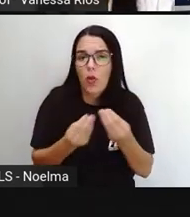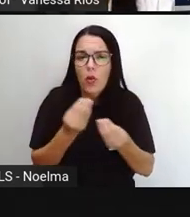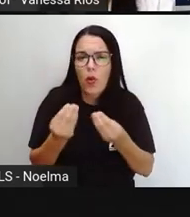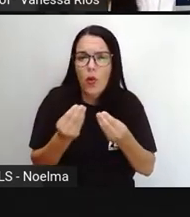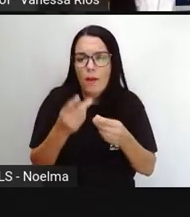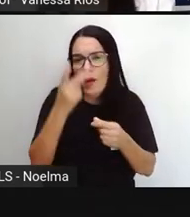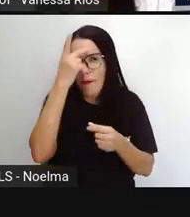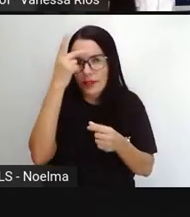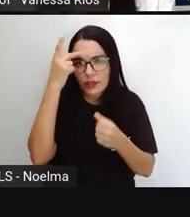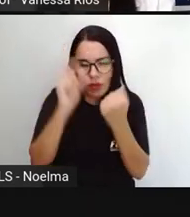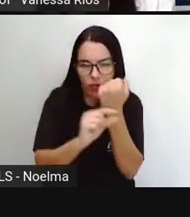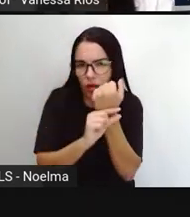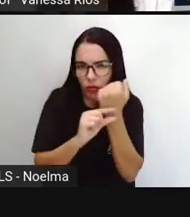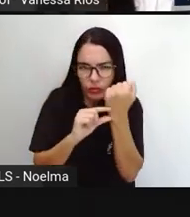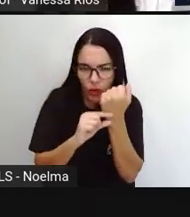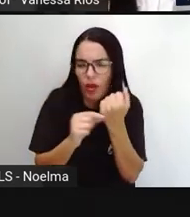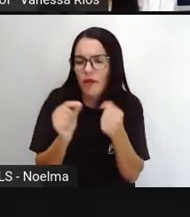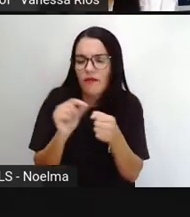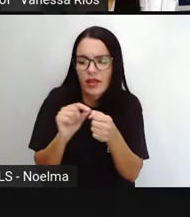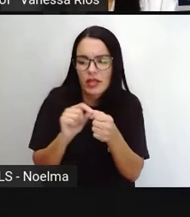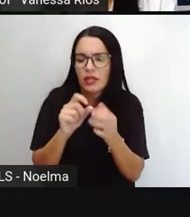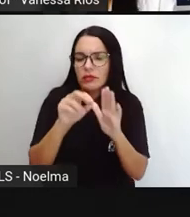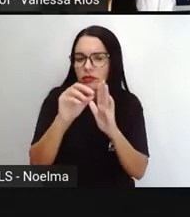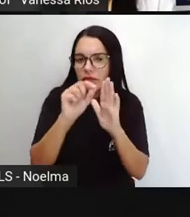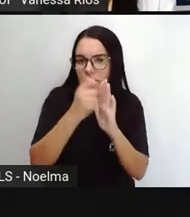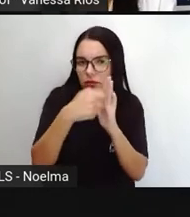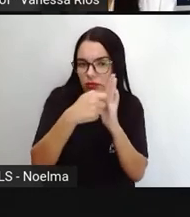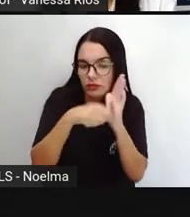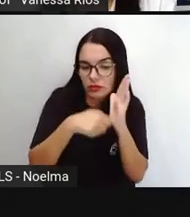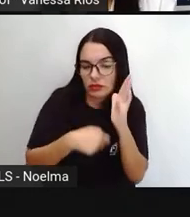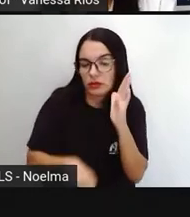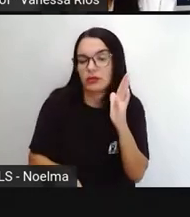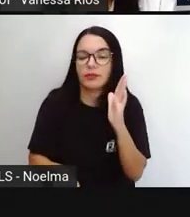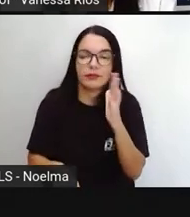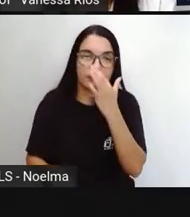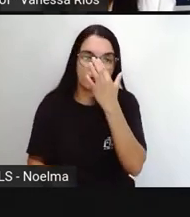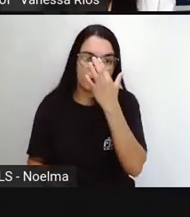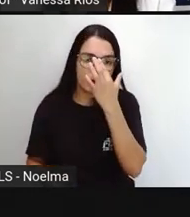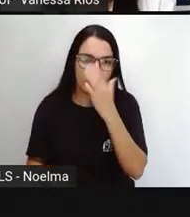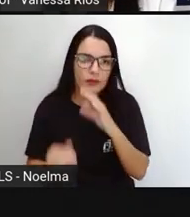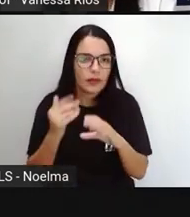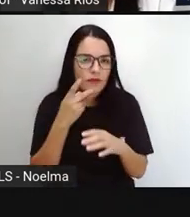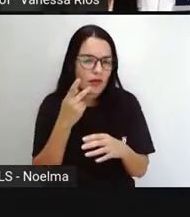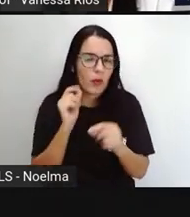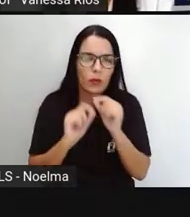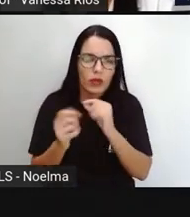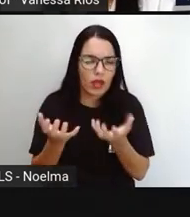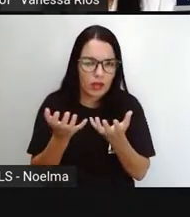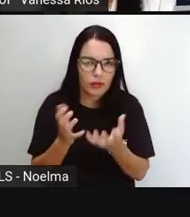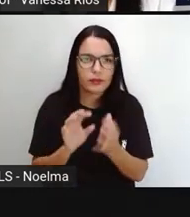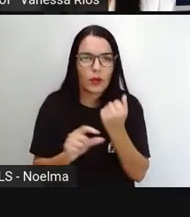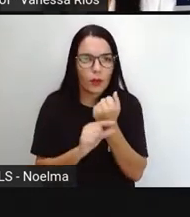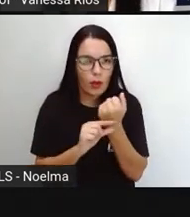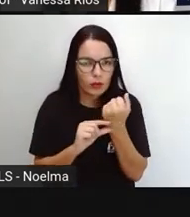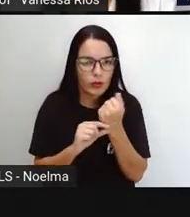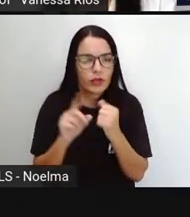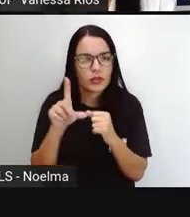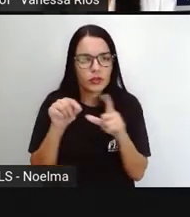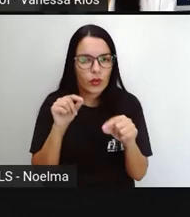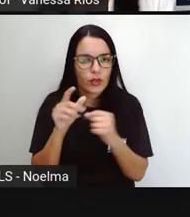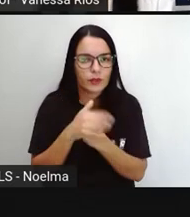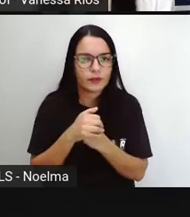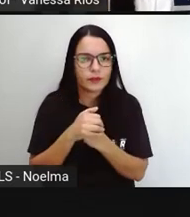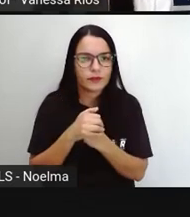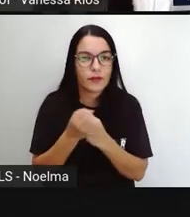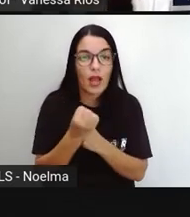poeta quis buscar sua inspiração e trazer a sua mensagem através do que escreveu. E a